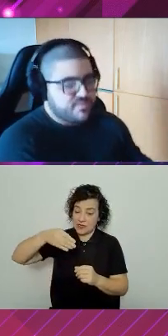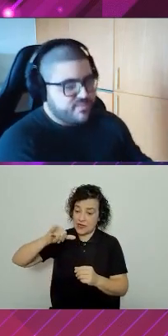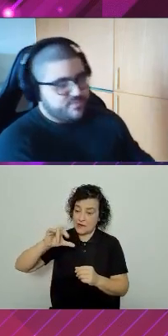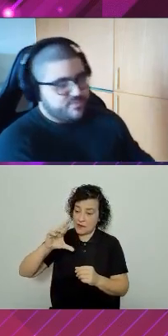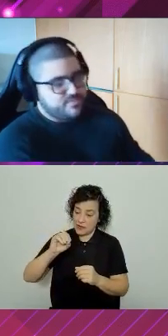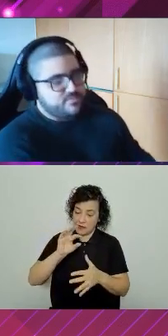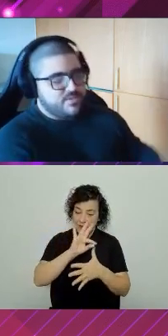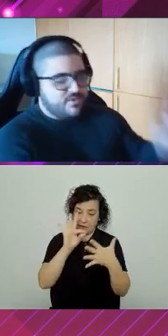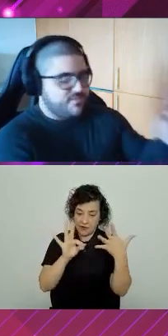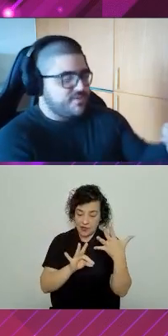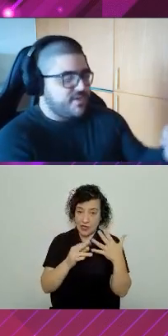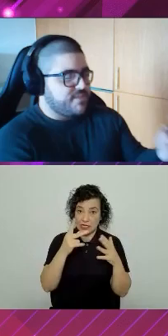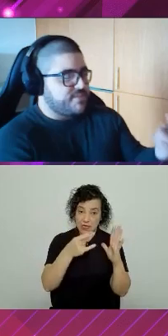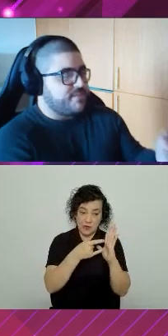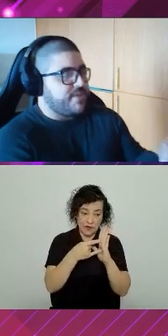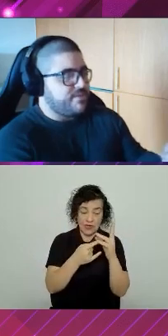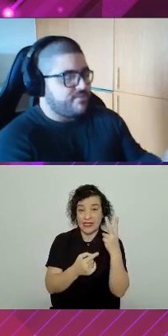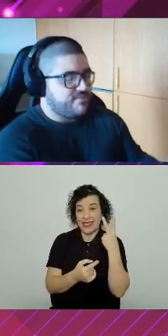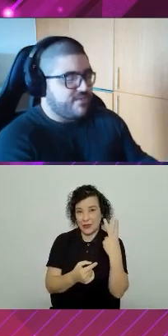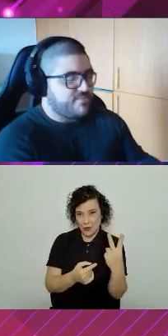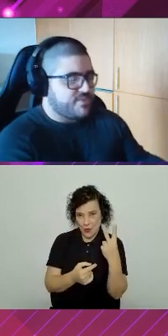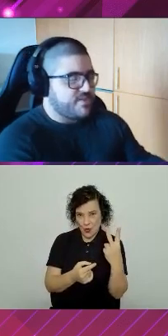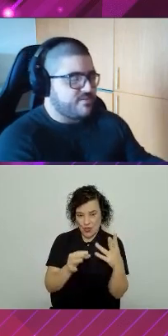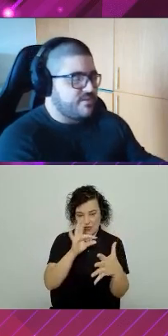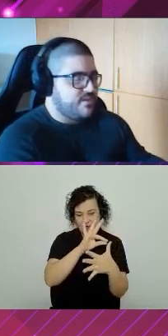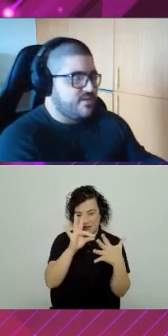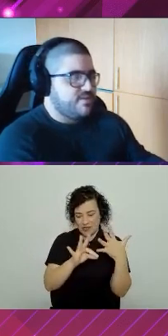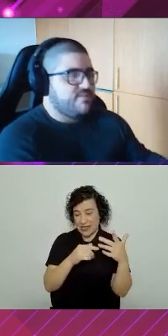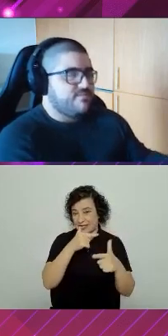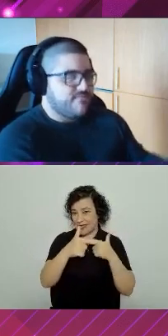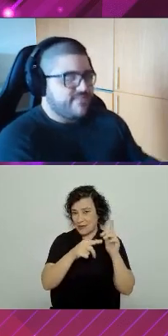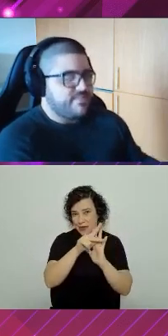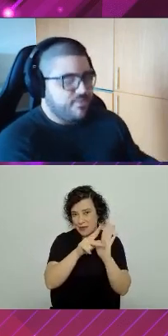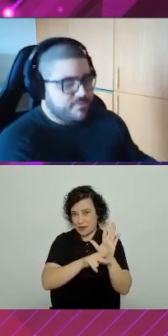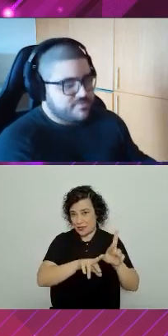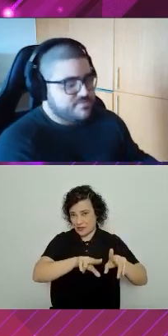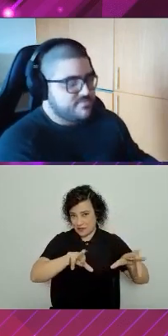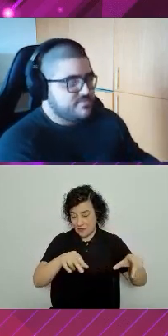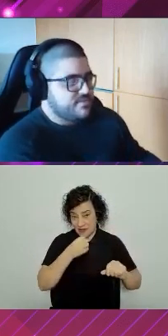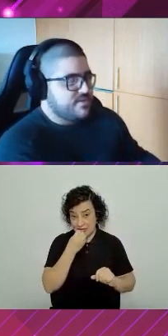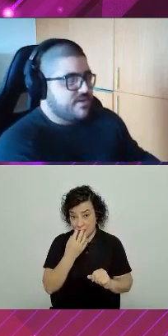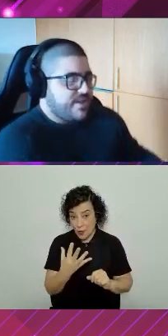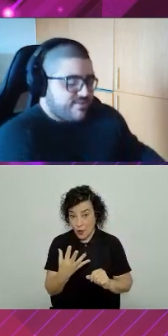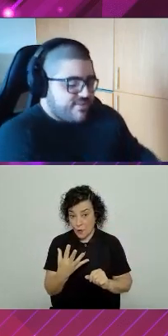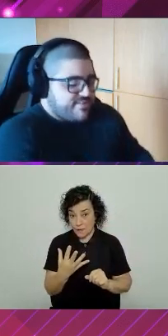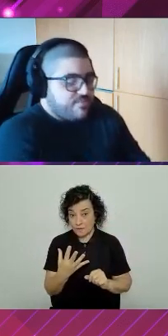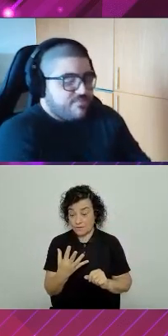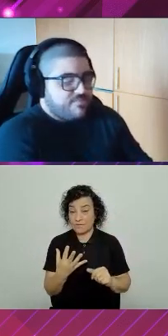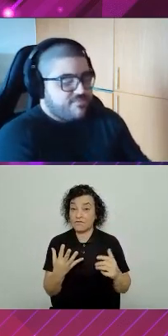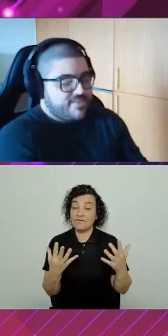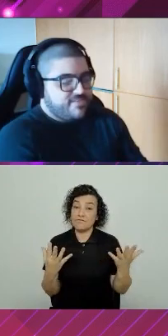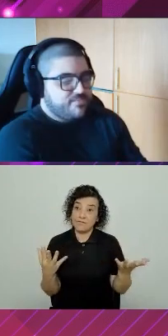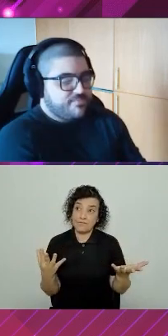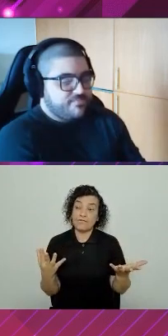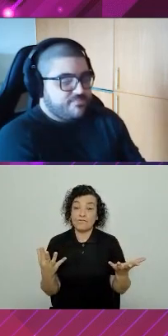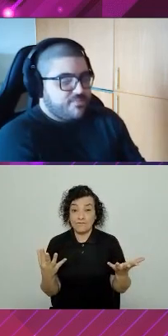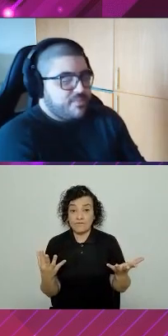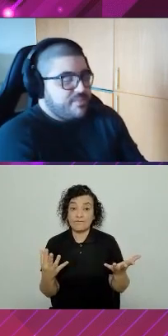dev tem duas pessoas. Tem dois front-end para trabalhar em vários projetos. Vai ser bom? Cara, vai ser um